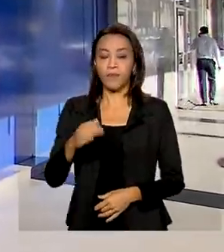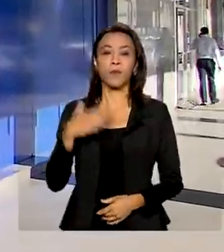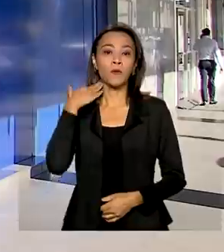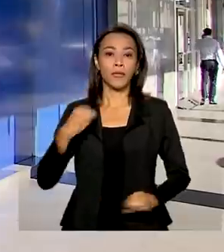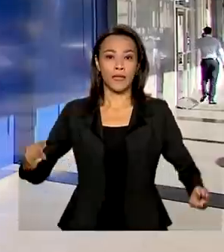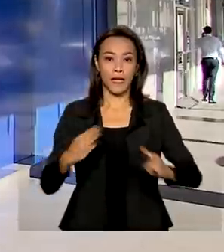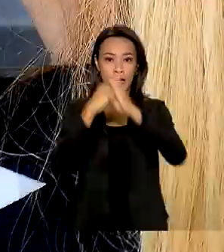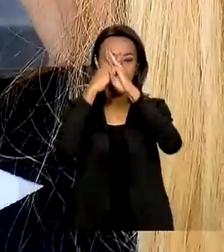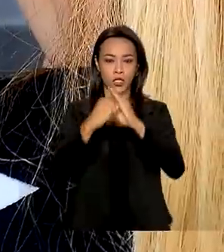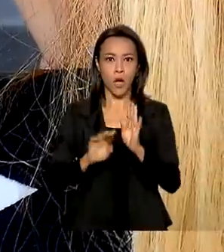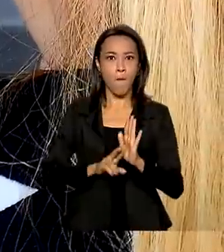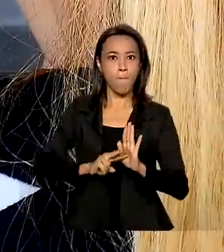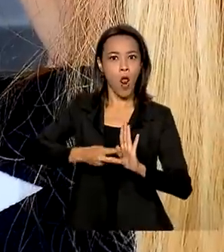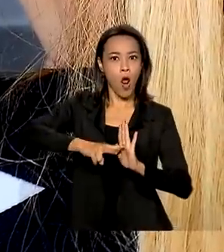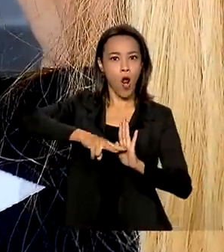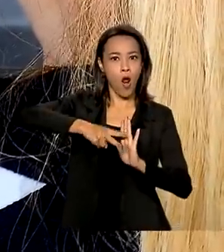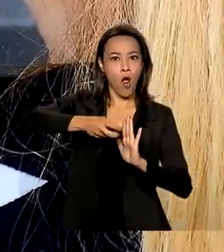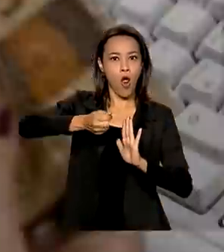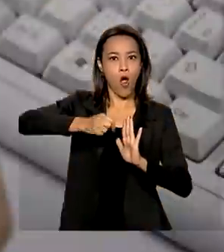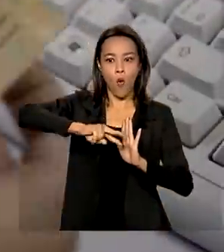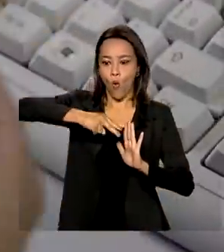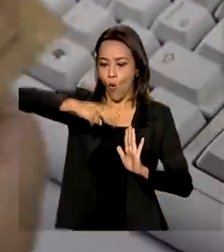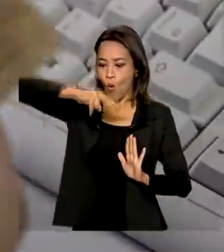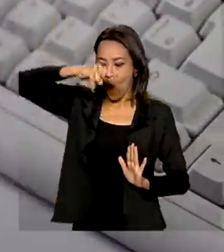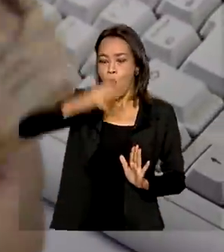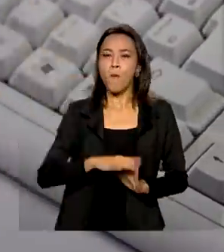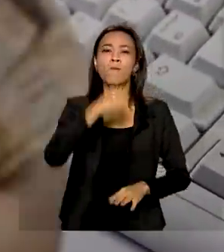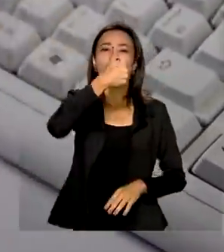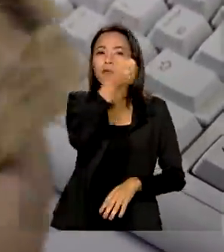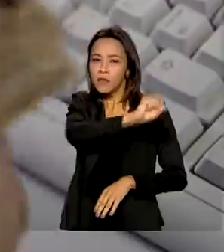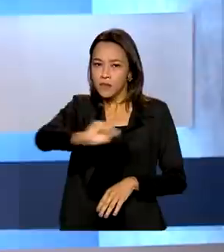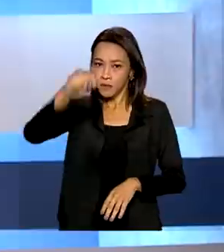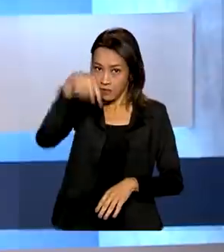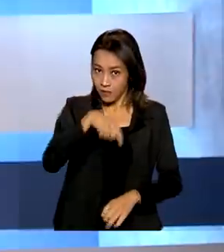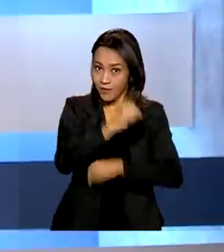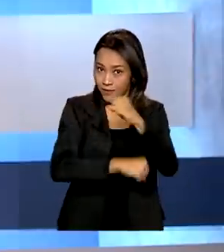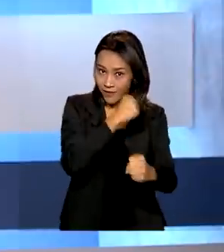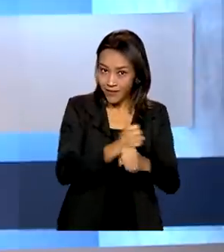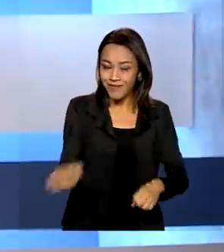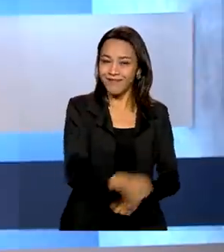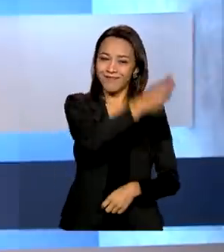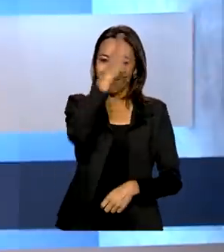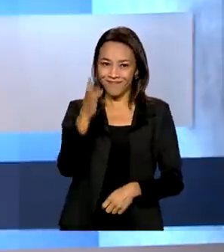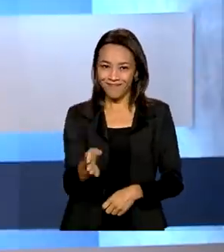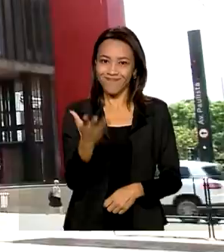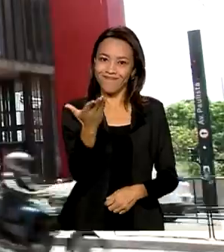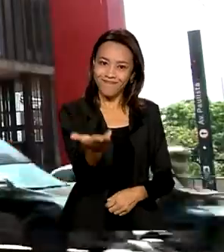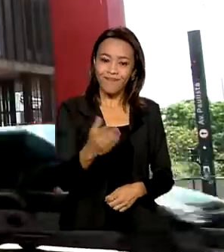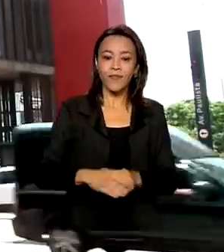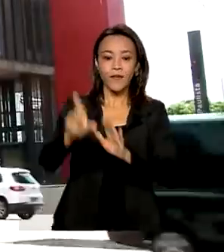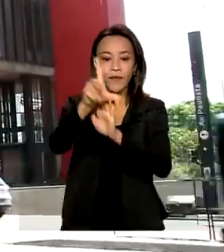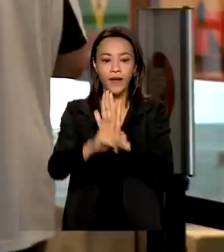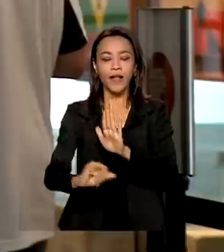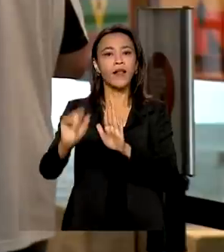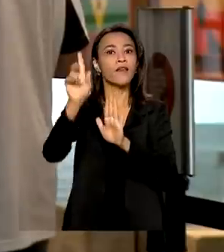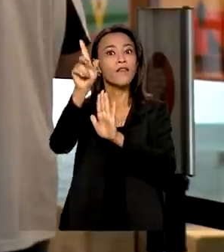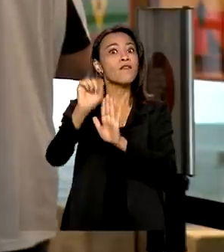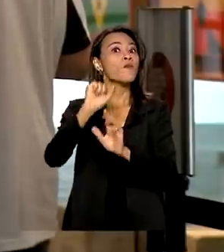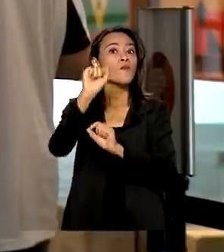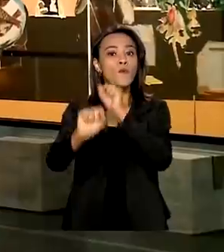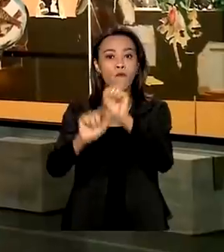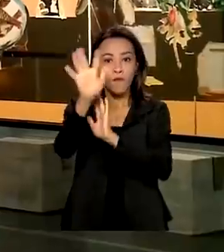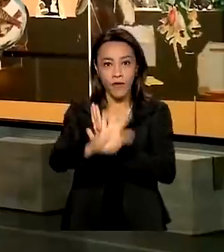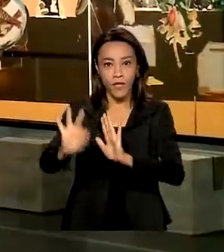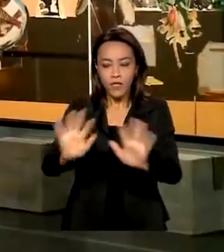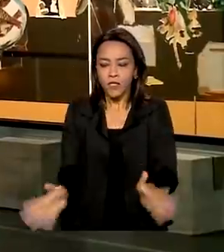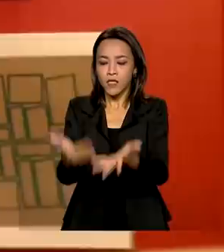atinge maior lucro na história do banco no primeiro semestre deste ano. E veja ainda, Lei Federal de Incentivo à Cultura